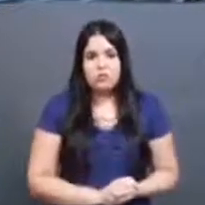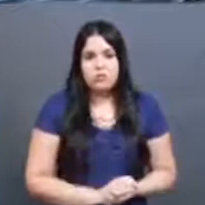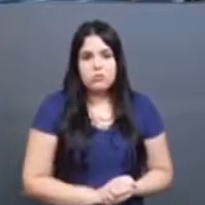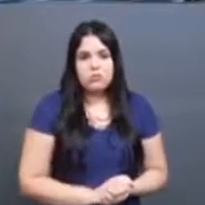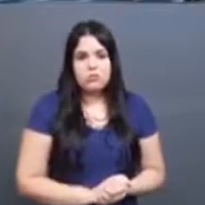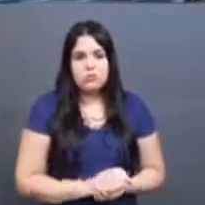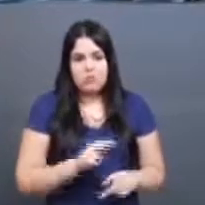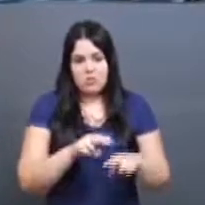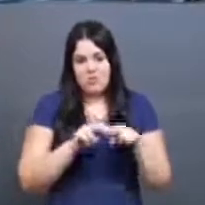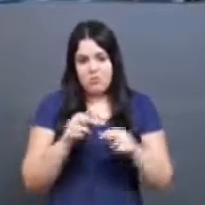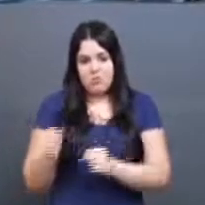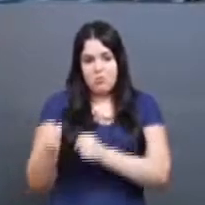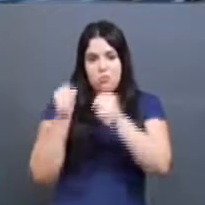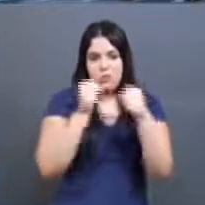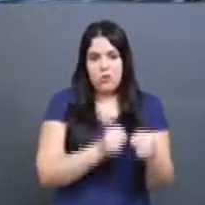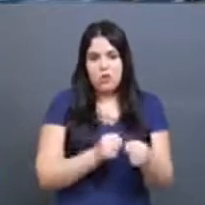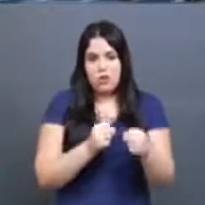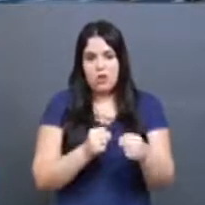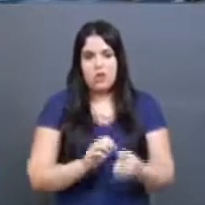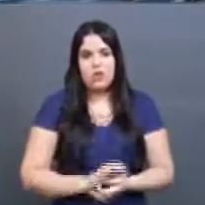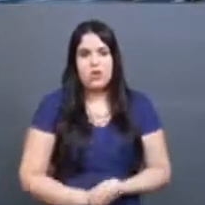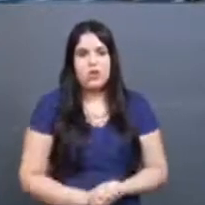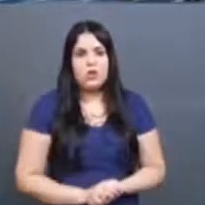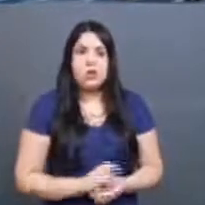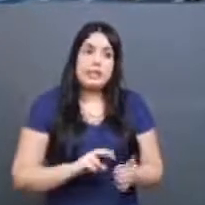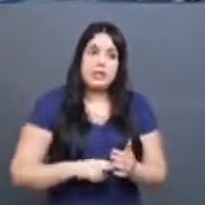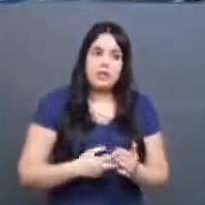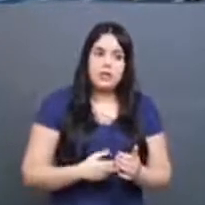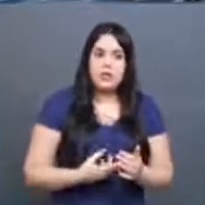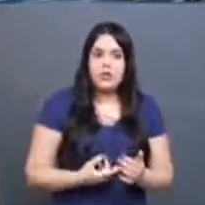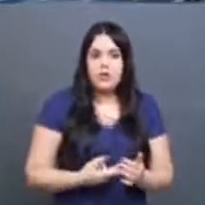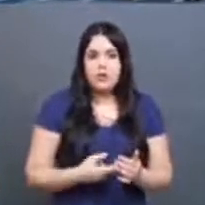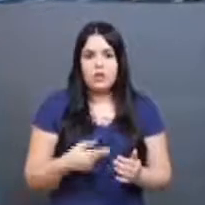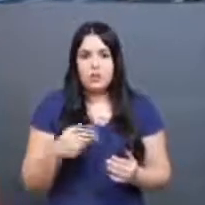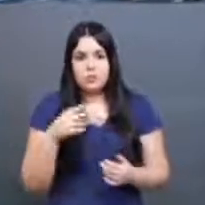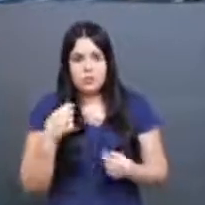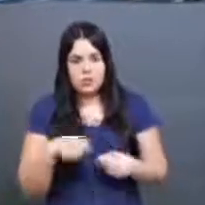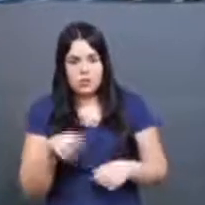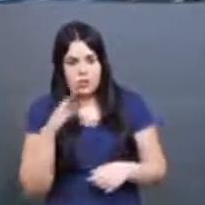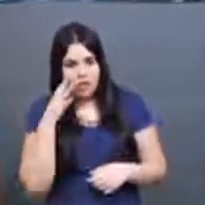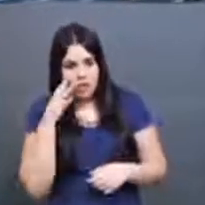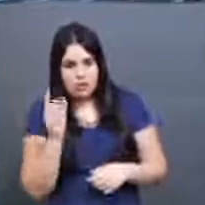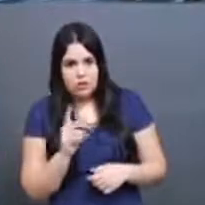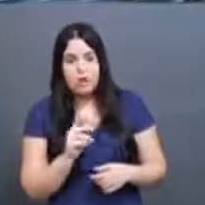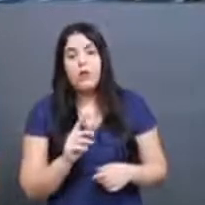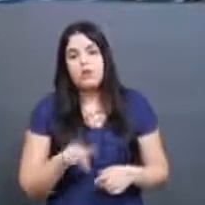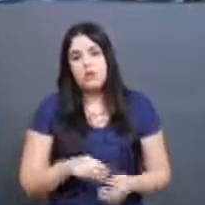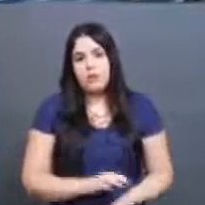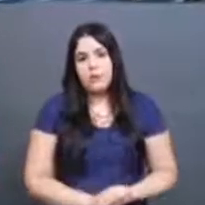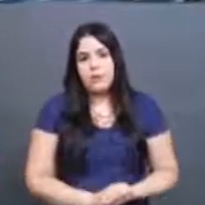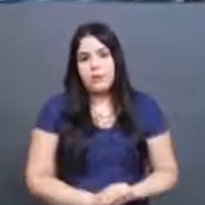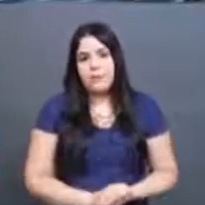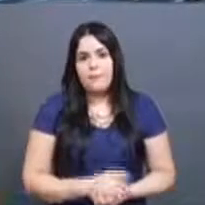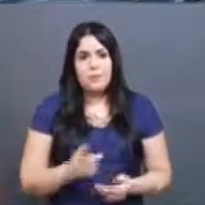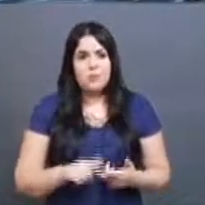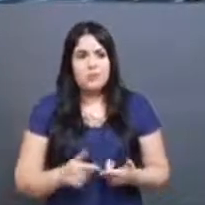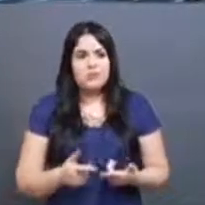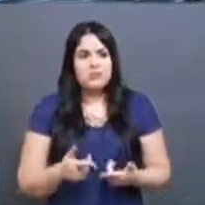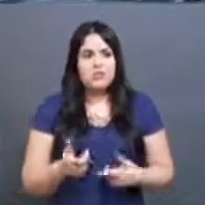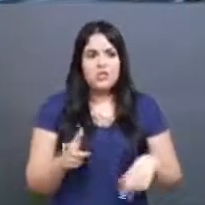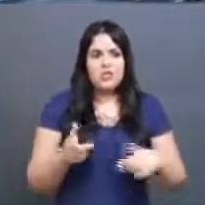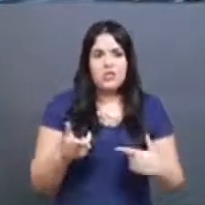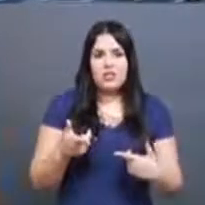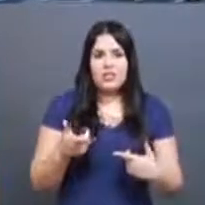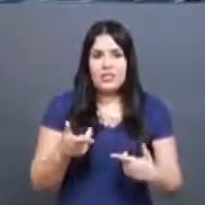o nosso foco, mas eu não deixava que aquilo levar, definia as relações sociais que eu vivia, eu acho que